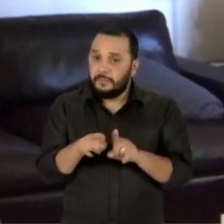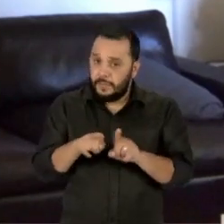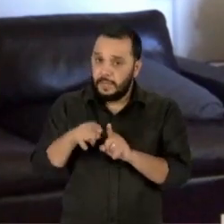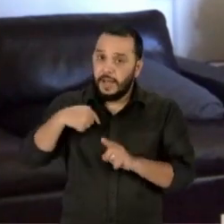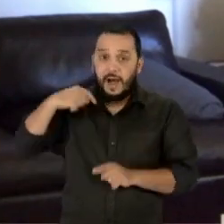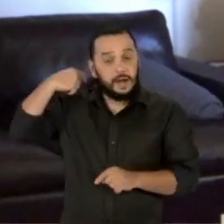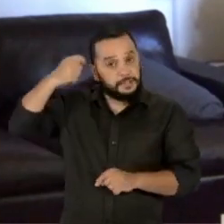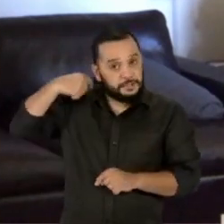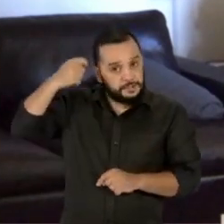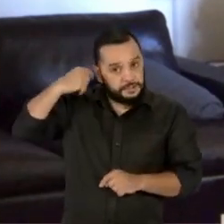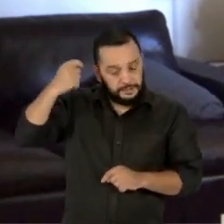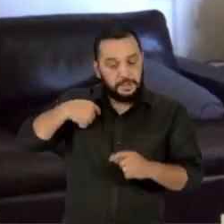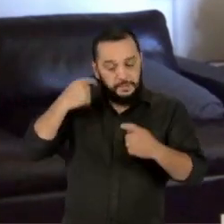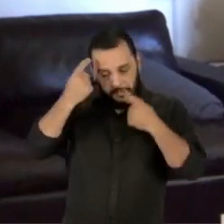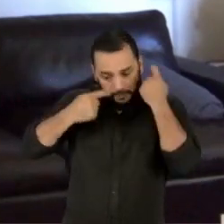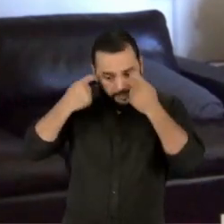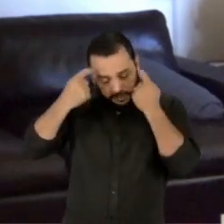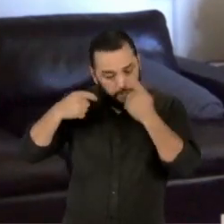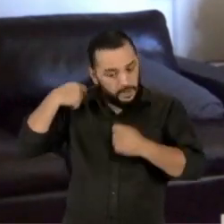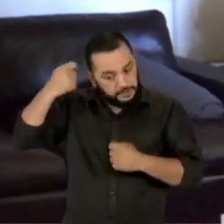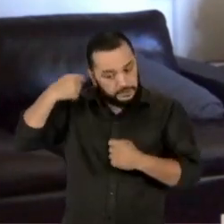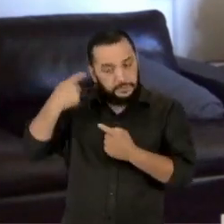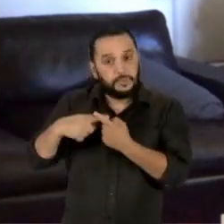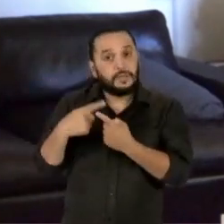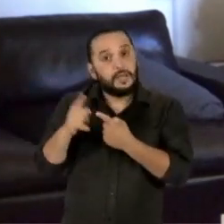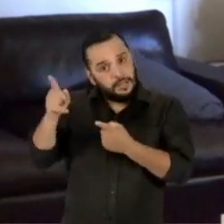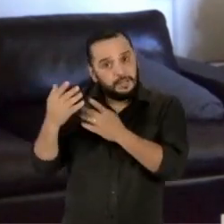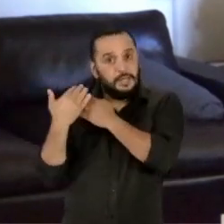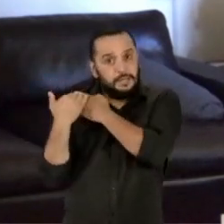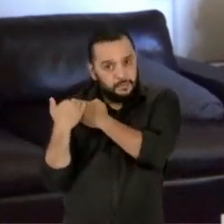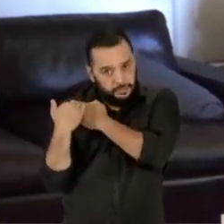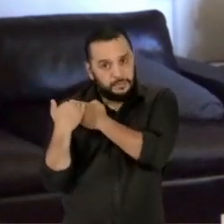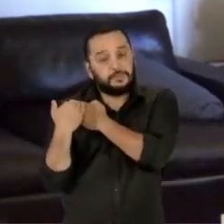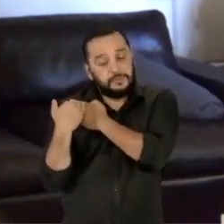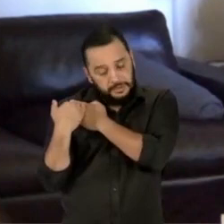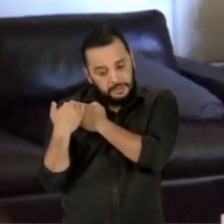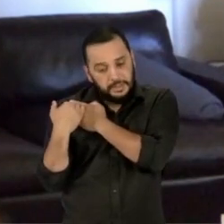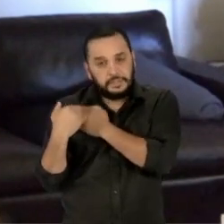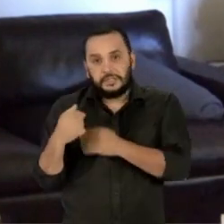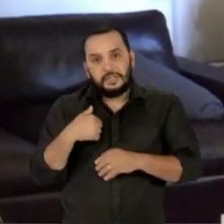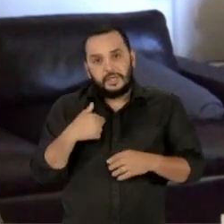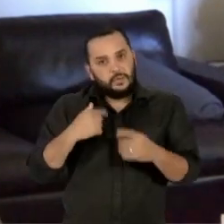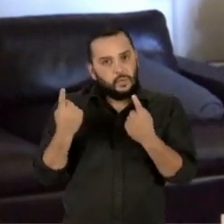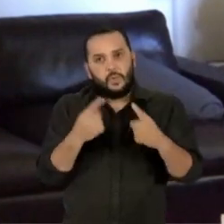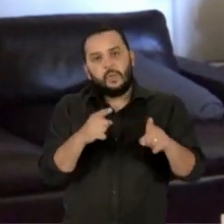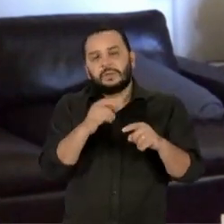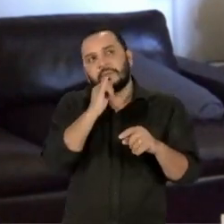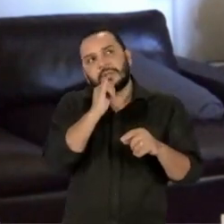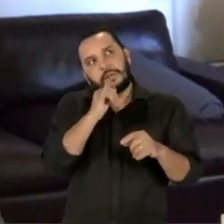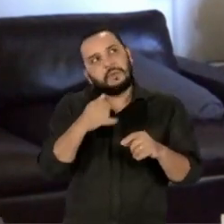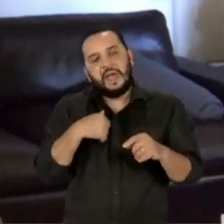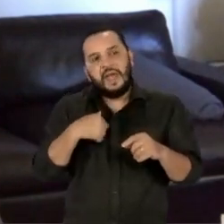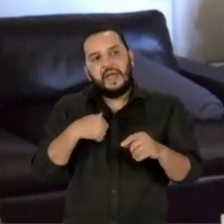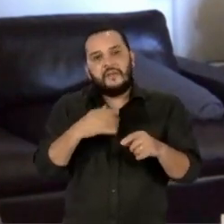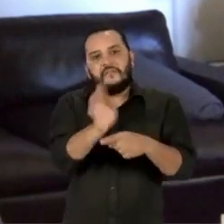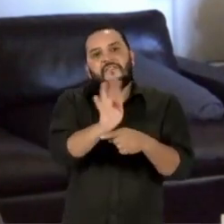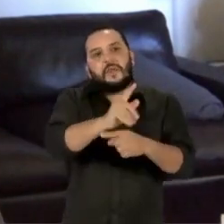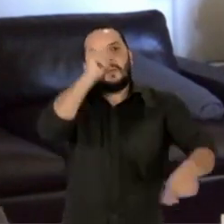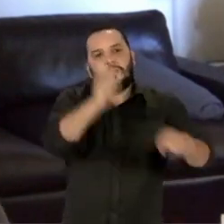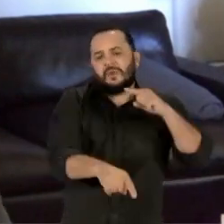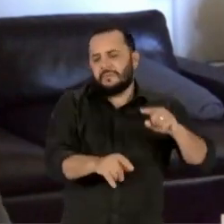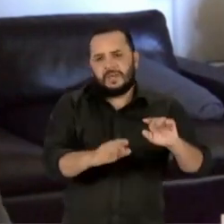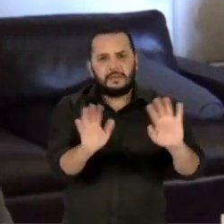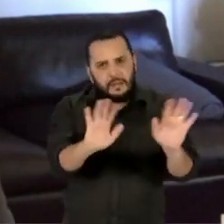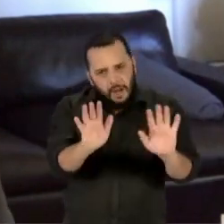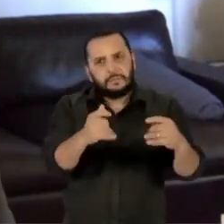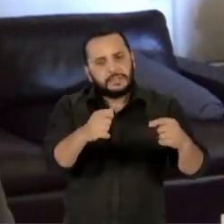os artistas têm uma certa responsabilidade com aquilo que eles colocam no mundo. Eu sou contra a censura. Não acho que agora, por